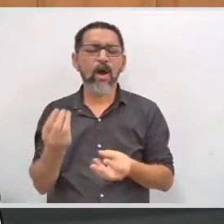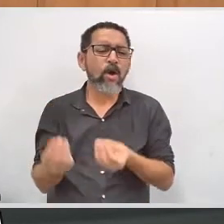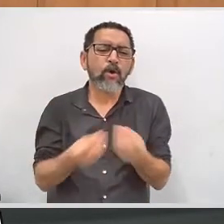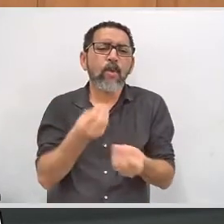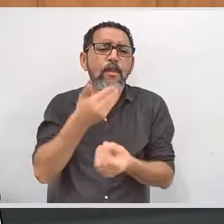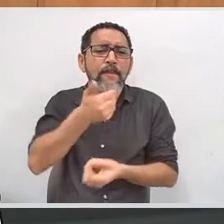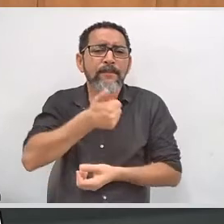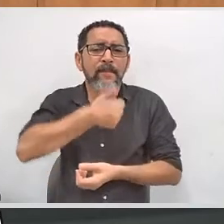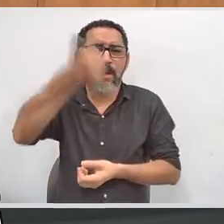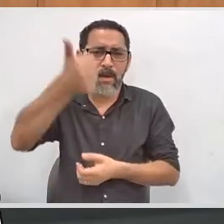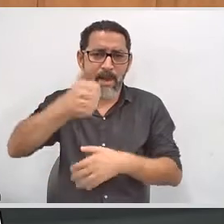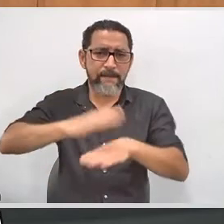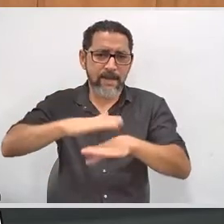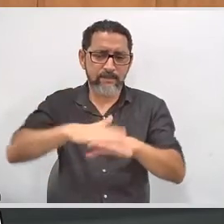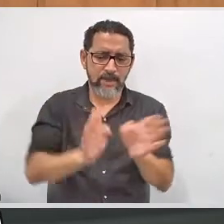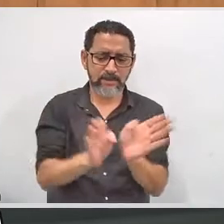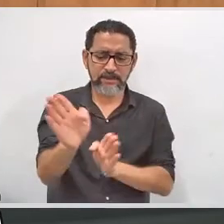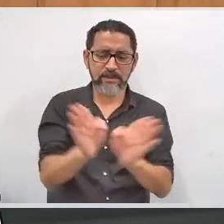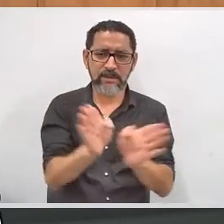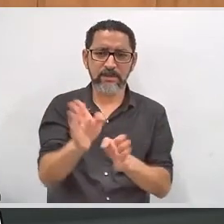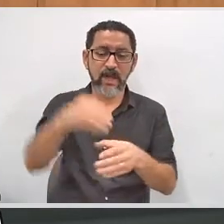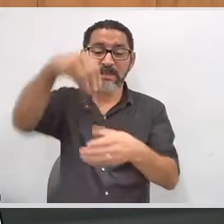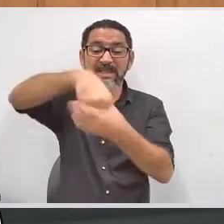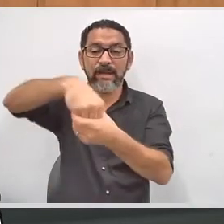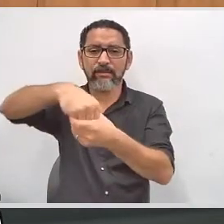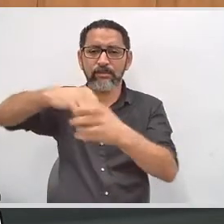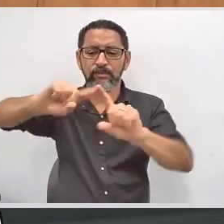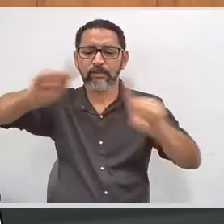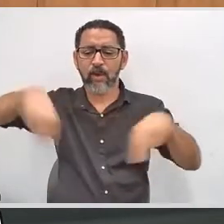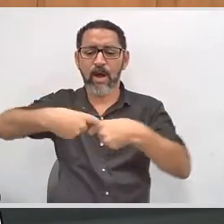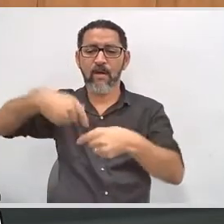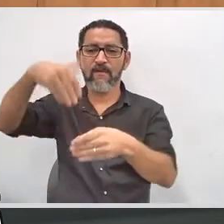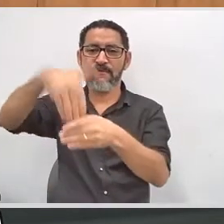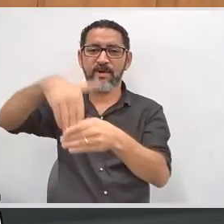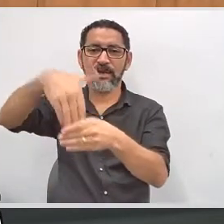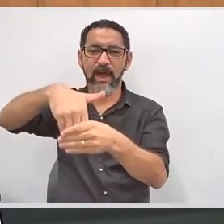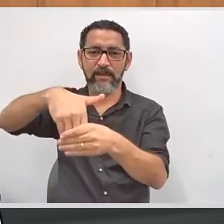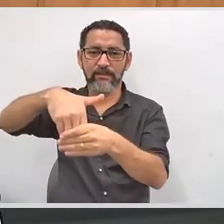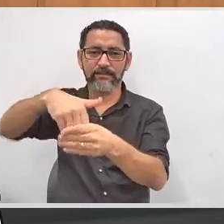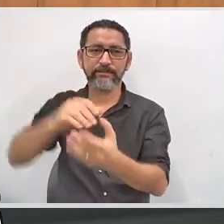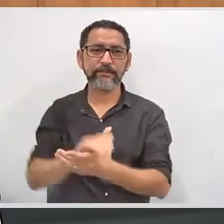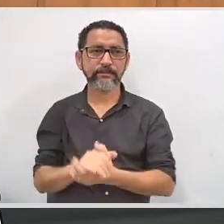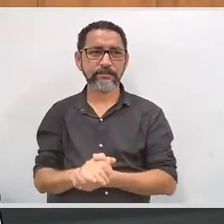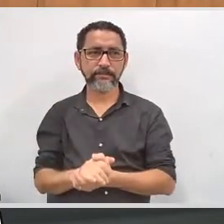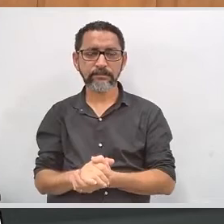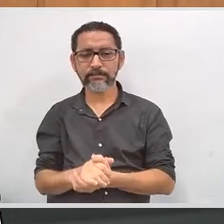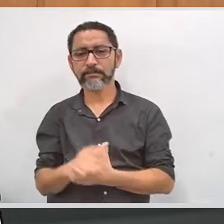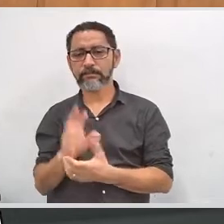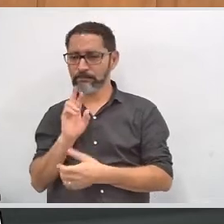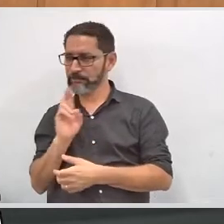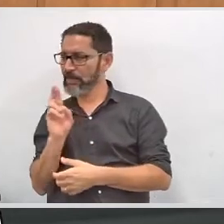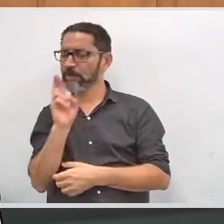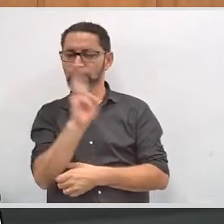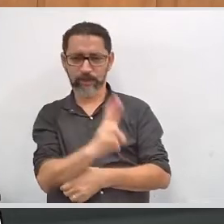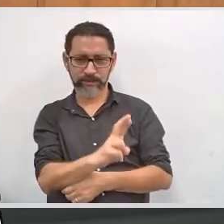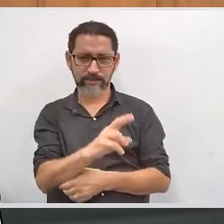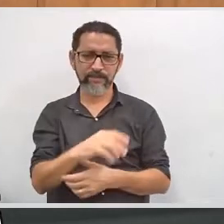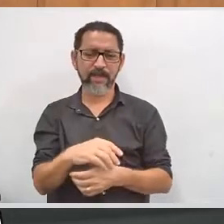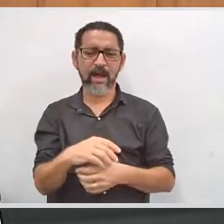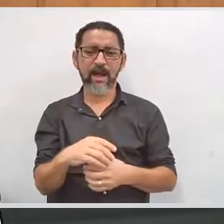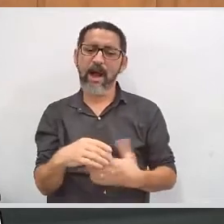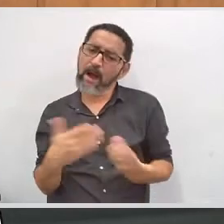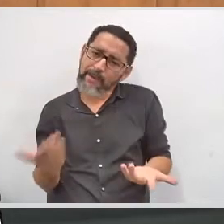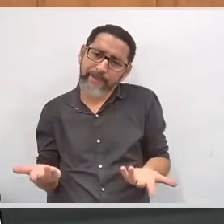acessibilidade e o acolhimento nos locais de votação? Além dessa ação, já